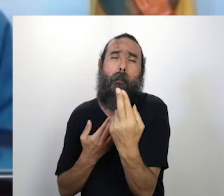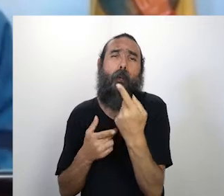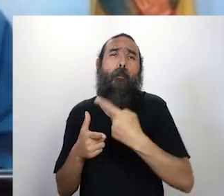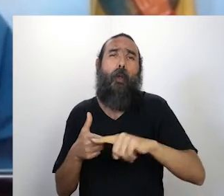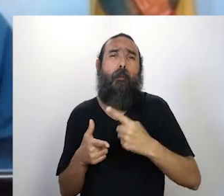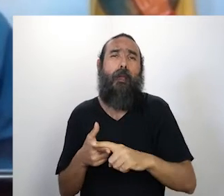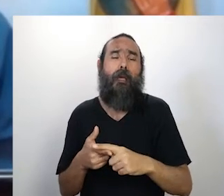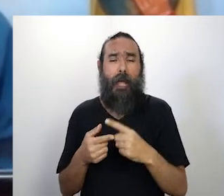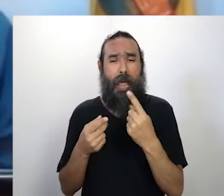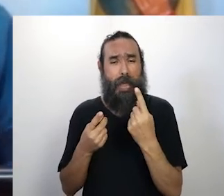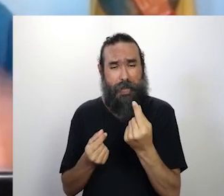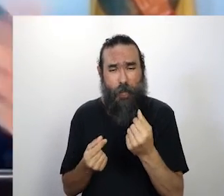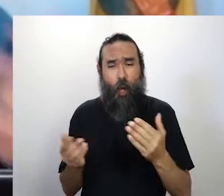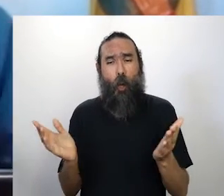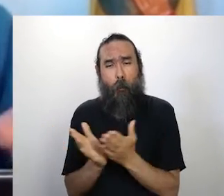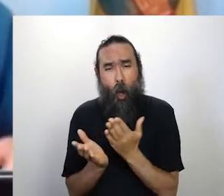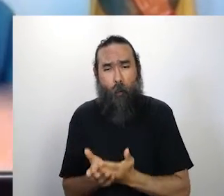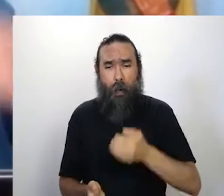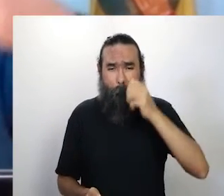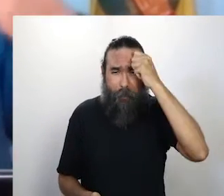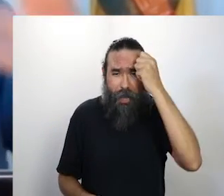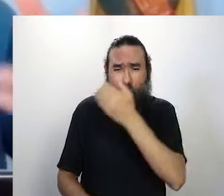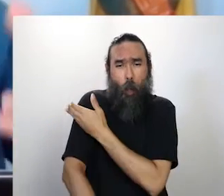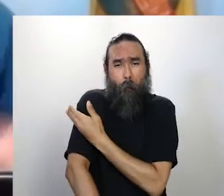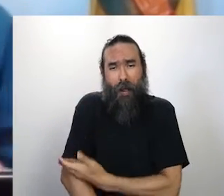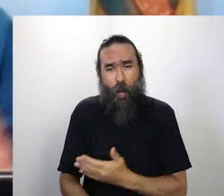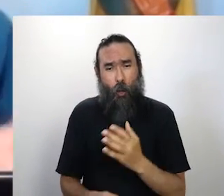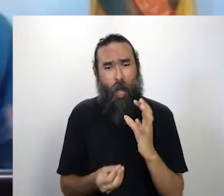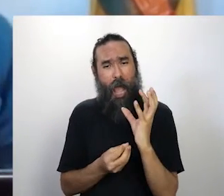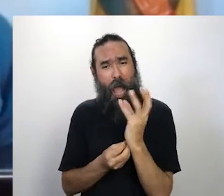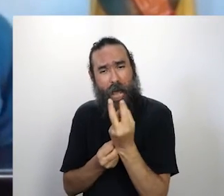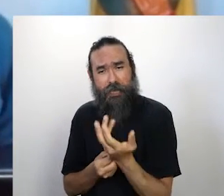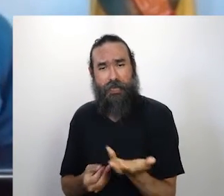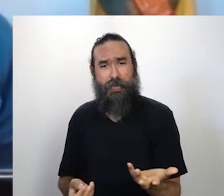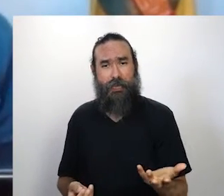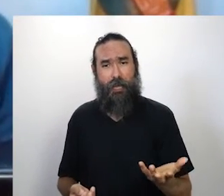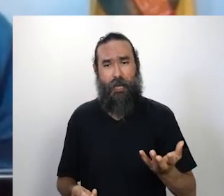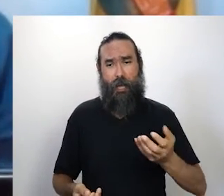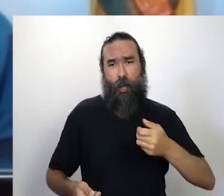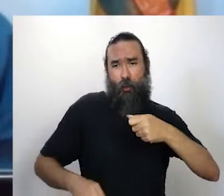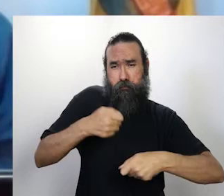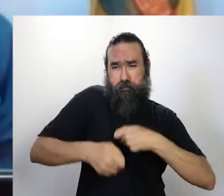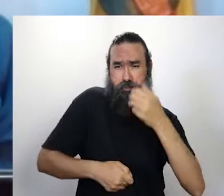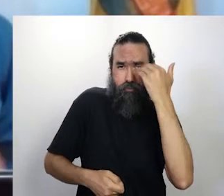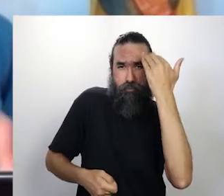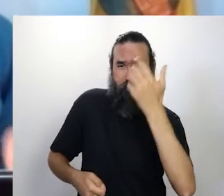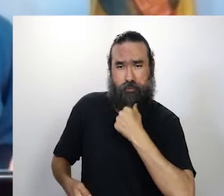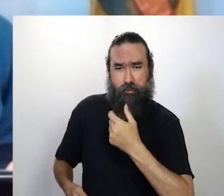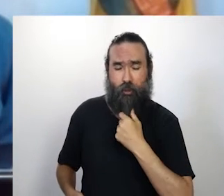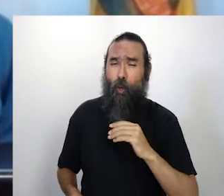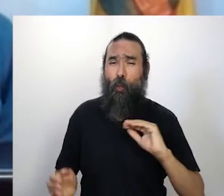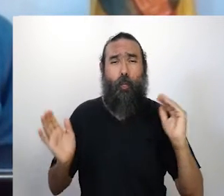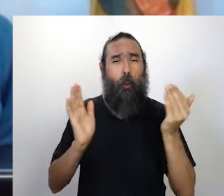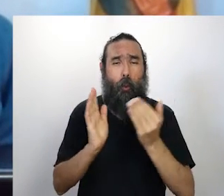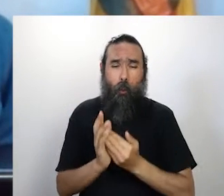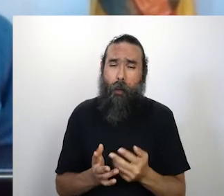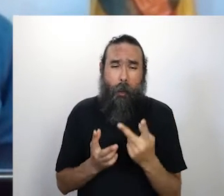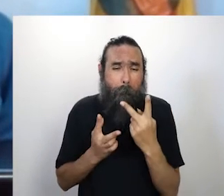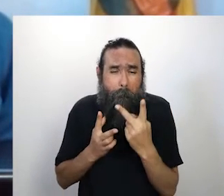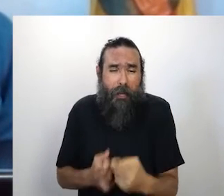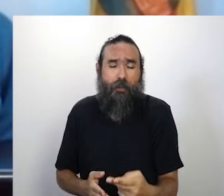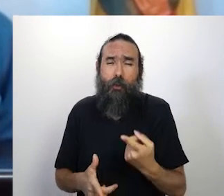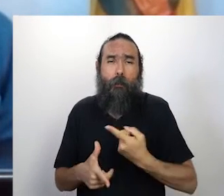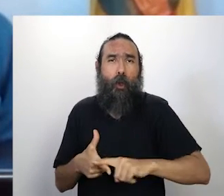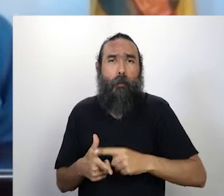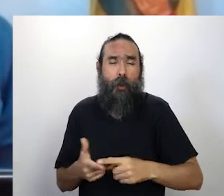o pobre, o preto, branco, o artista, o executivo, todo mundo está passando por isso e aí começa a se pensar em ferramentas